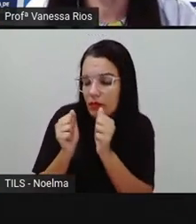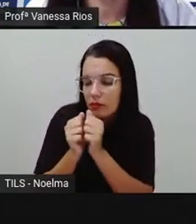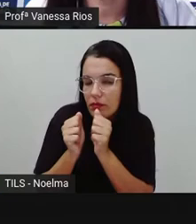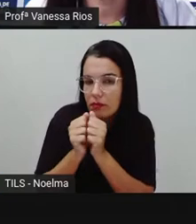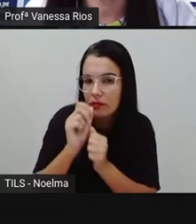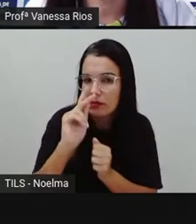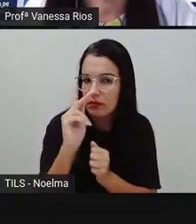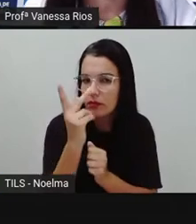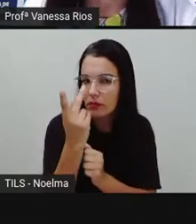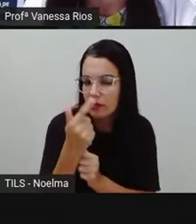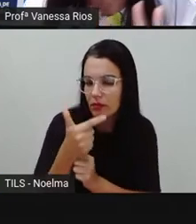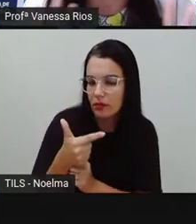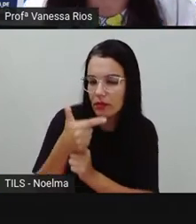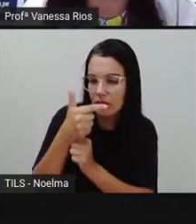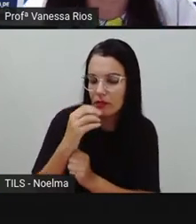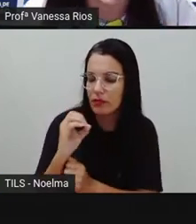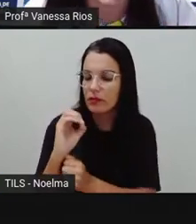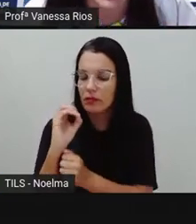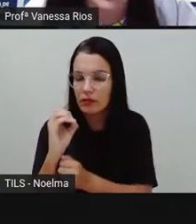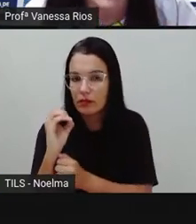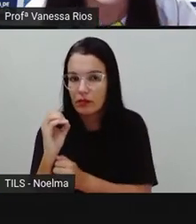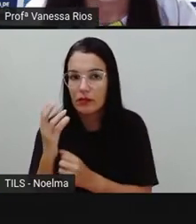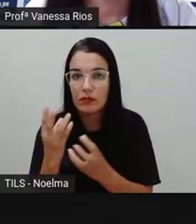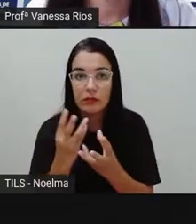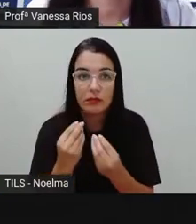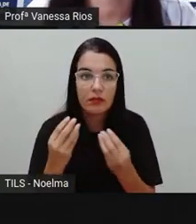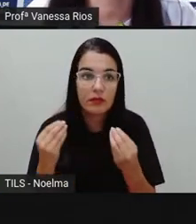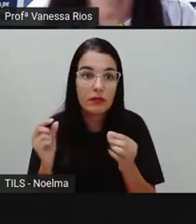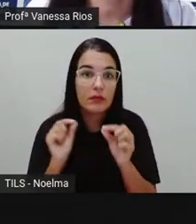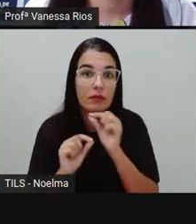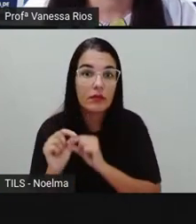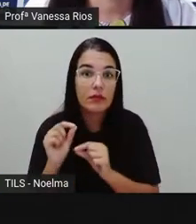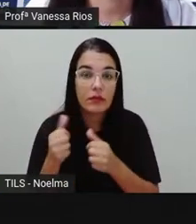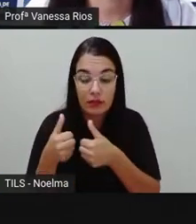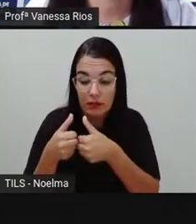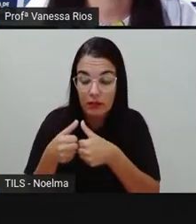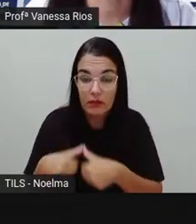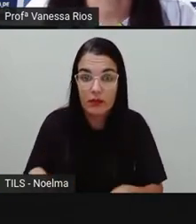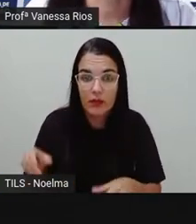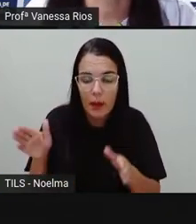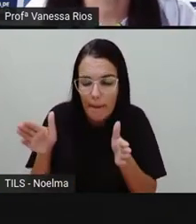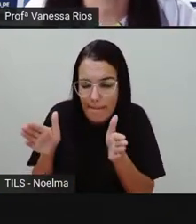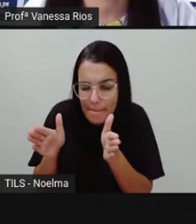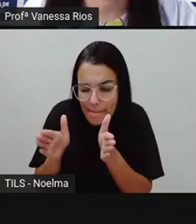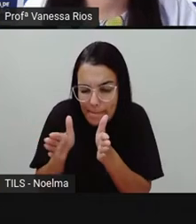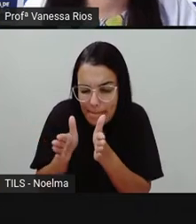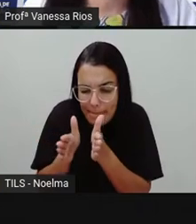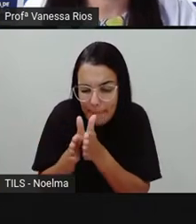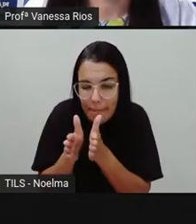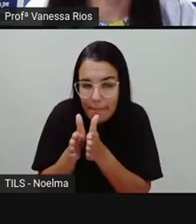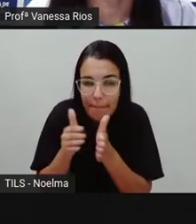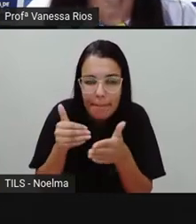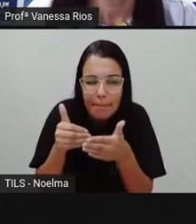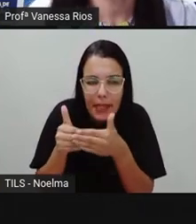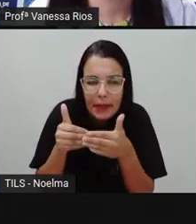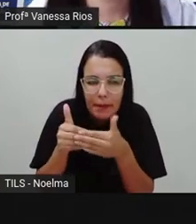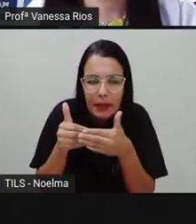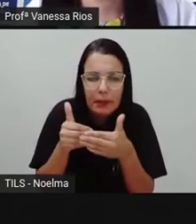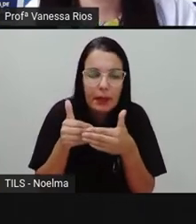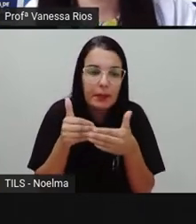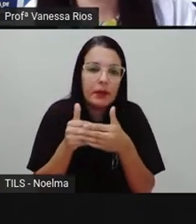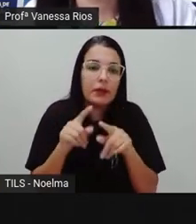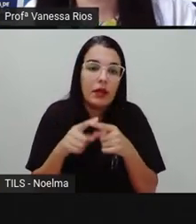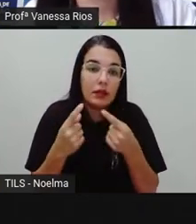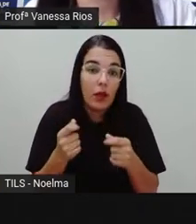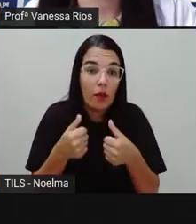hidrogênio e oxigênio, em vários dessas moléculas, elas estão bem próximas umas das outras. E a